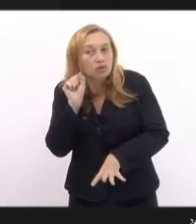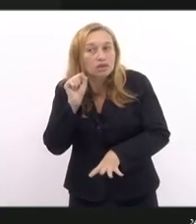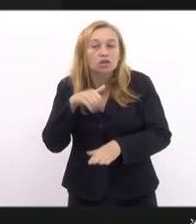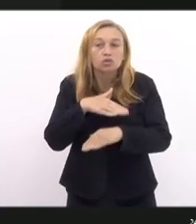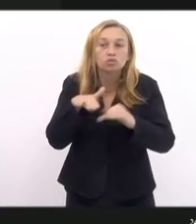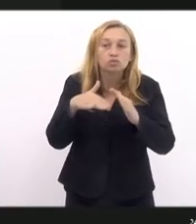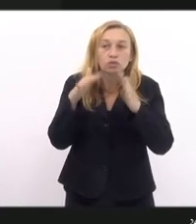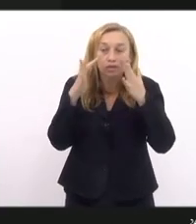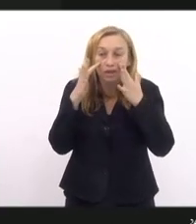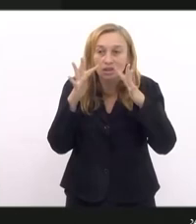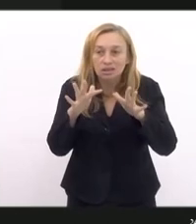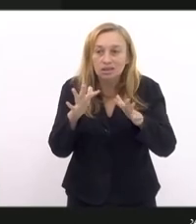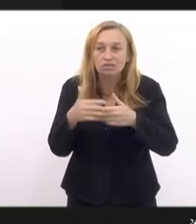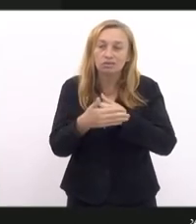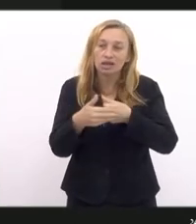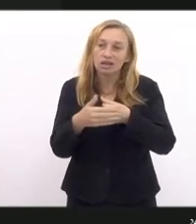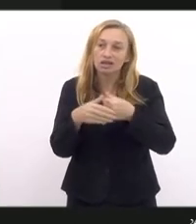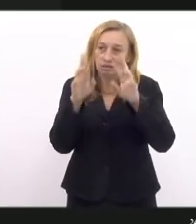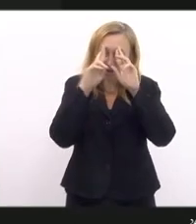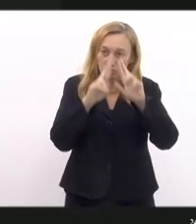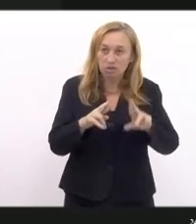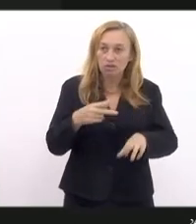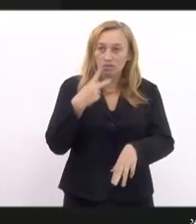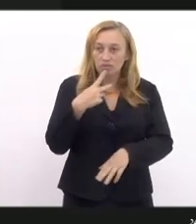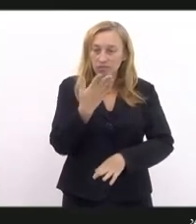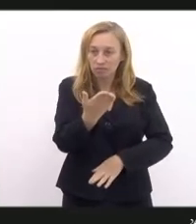toda atenção, carinho e respeito. A palavra é sua.